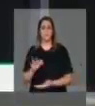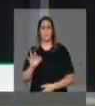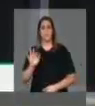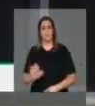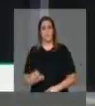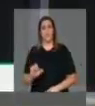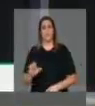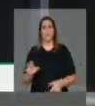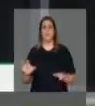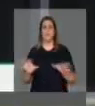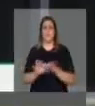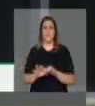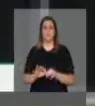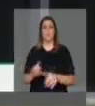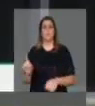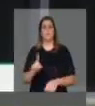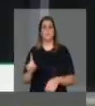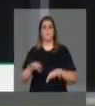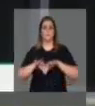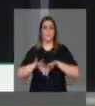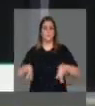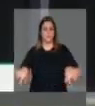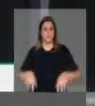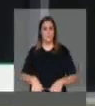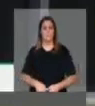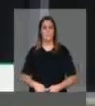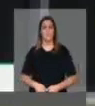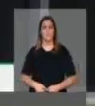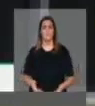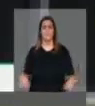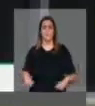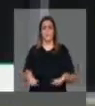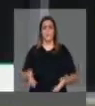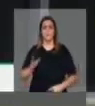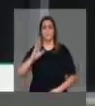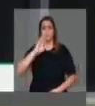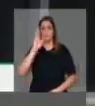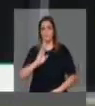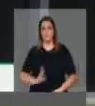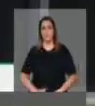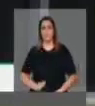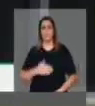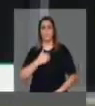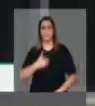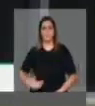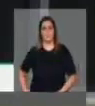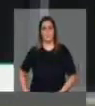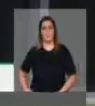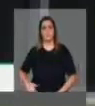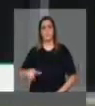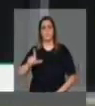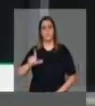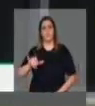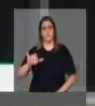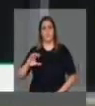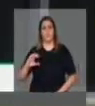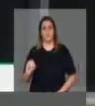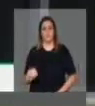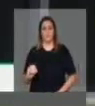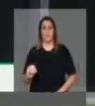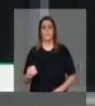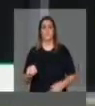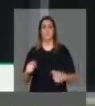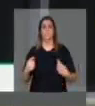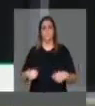O Estado brasileiro, que é laico, tem seu papel em trazer políticas públicas para que as demandas sociais